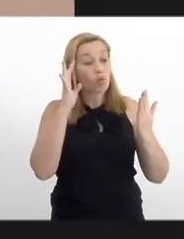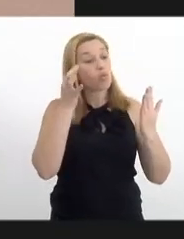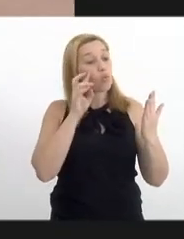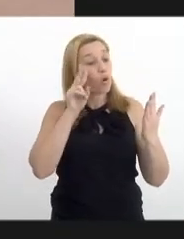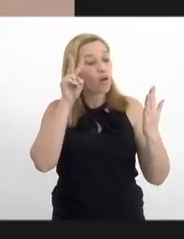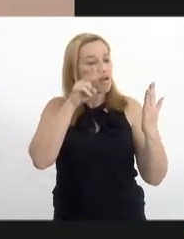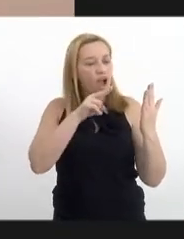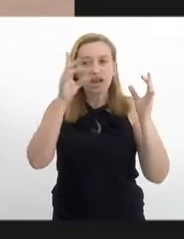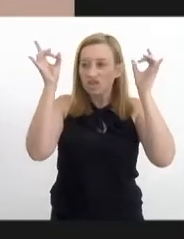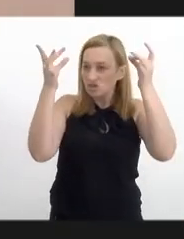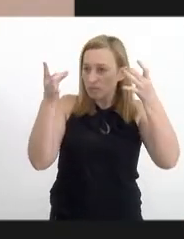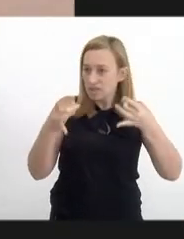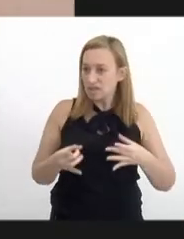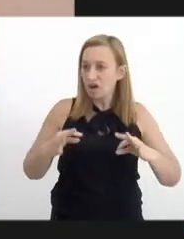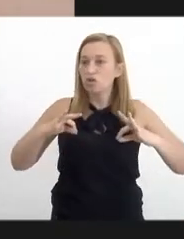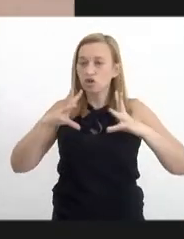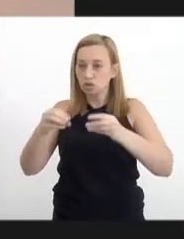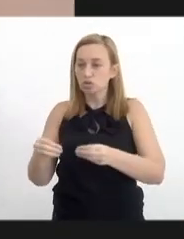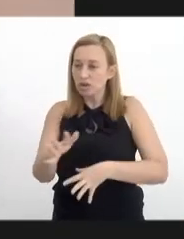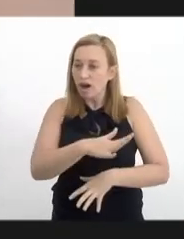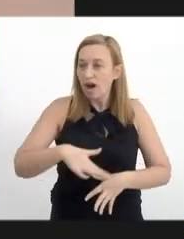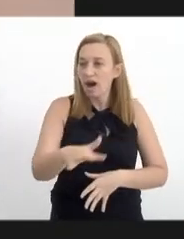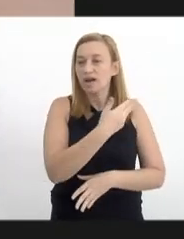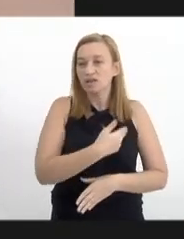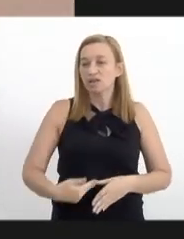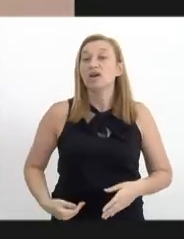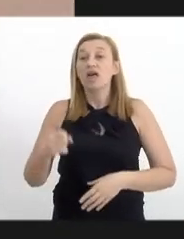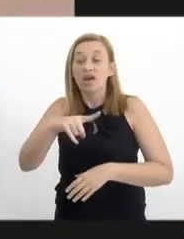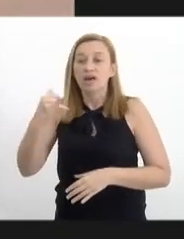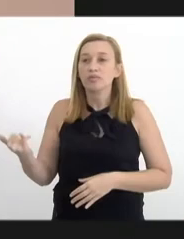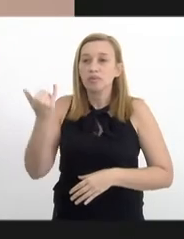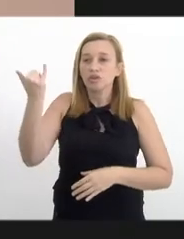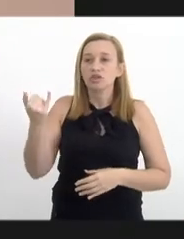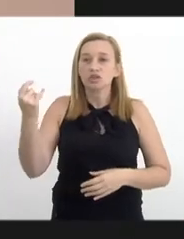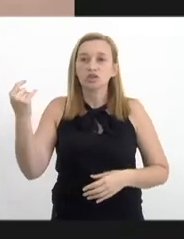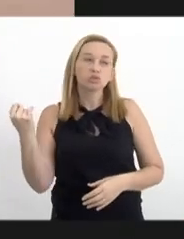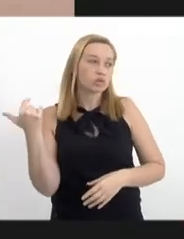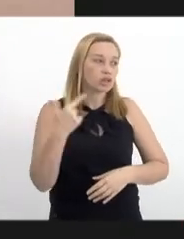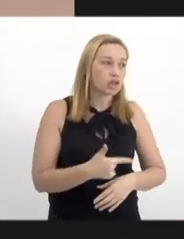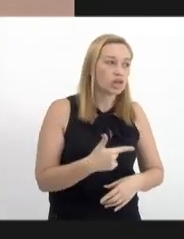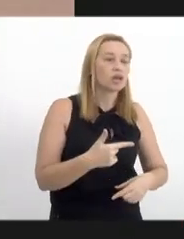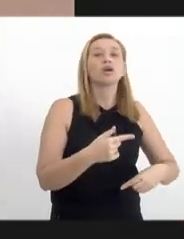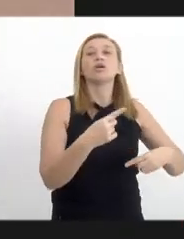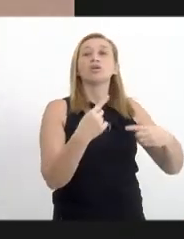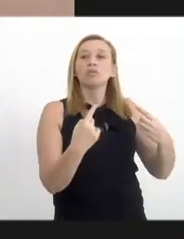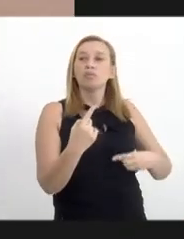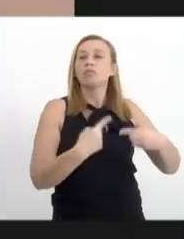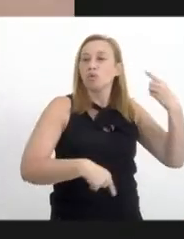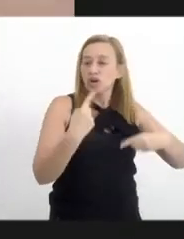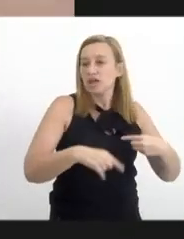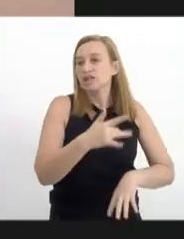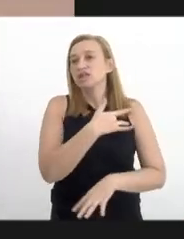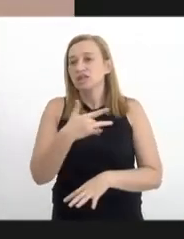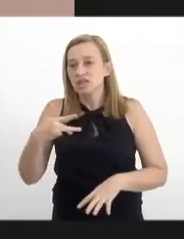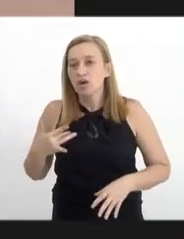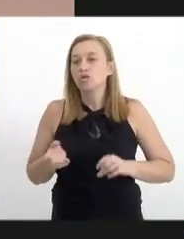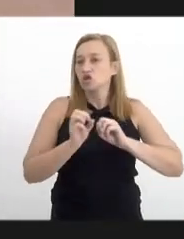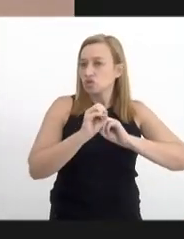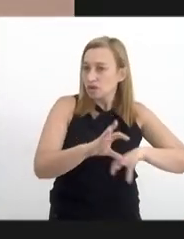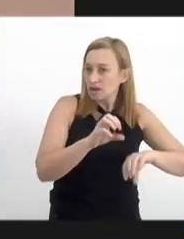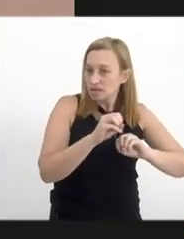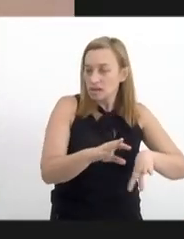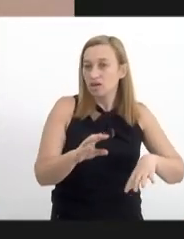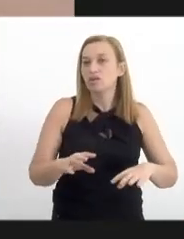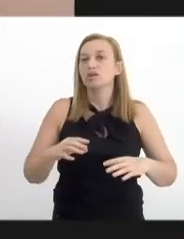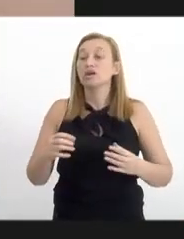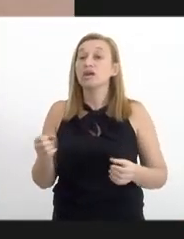de todas as esferas do governo. Ela é tão importante quanto a política de assistência, quanto a política de saúde, quanto a política de educação e é